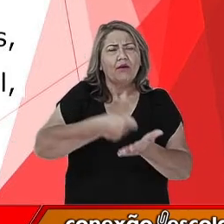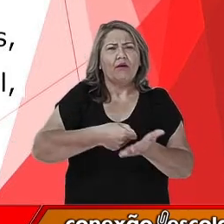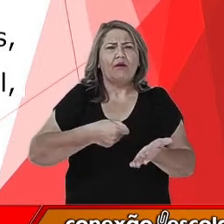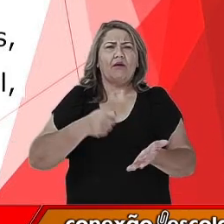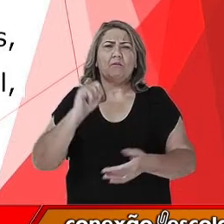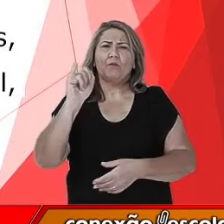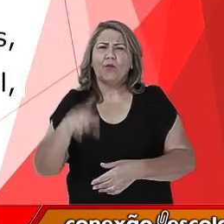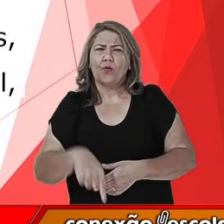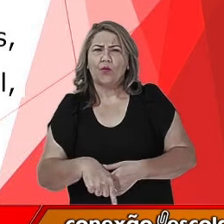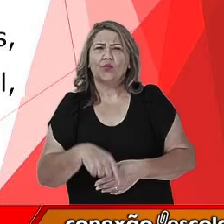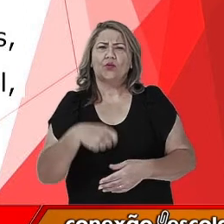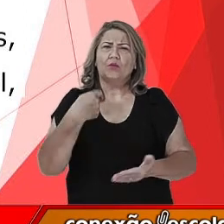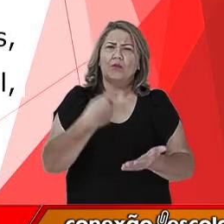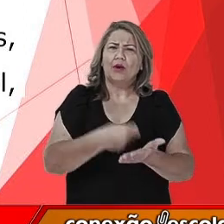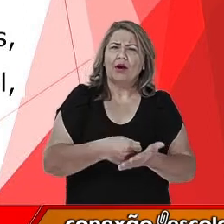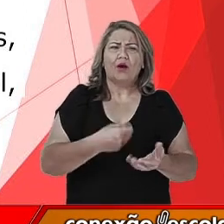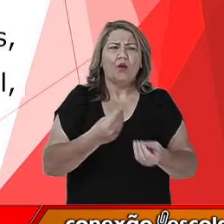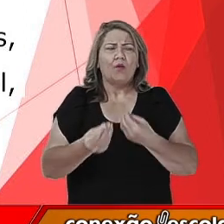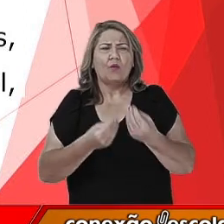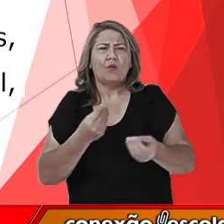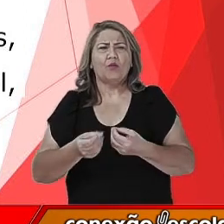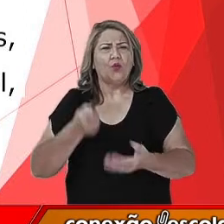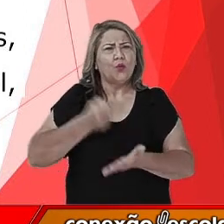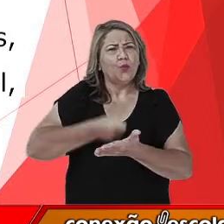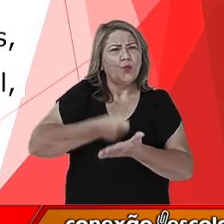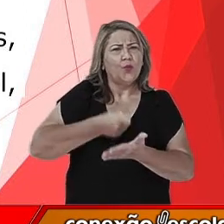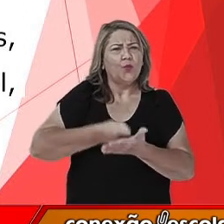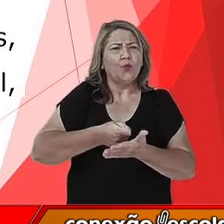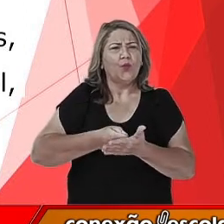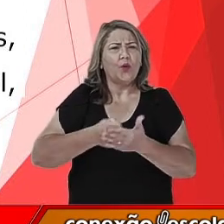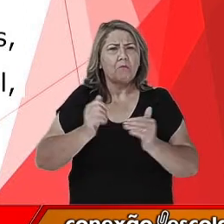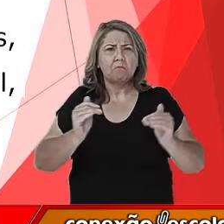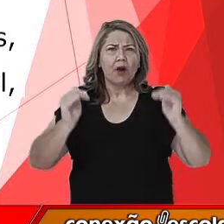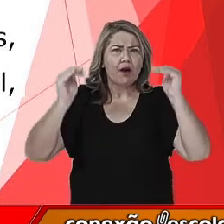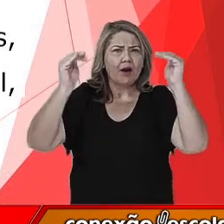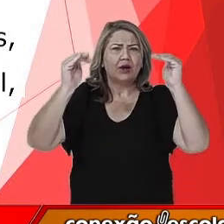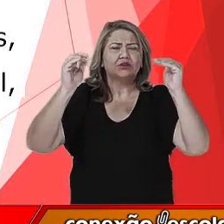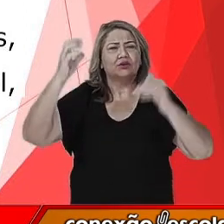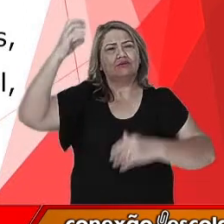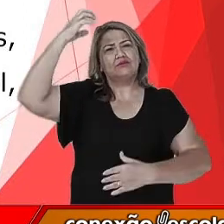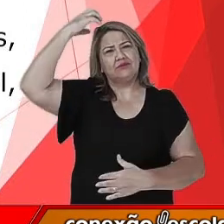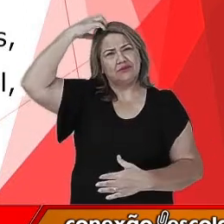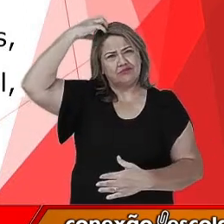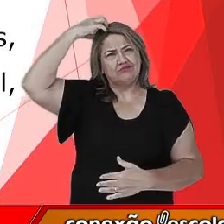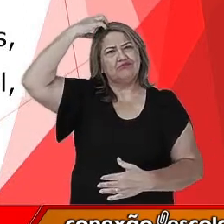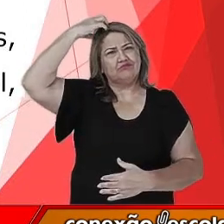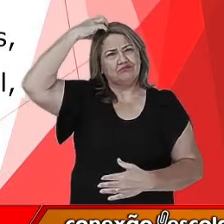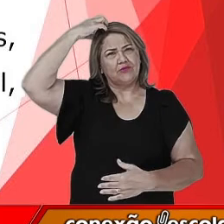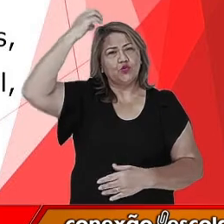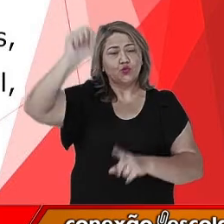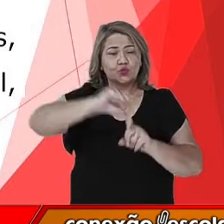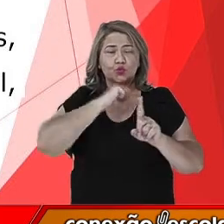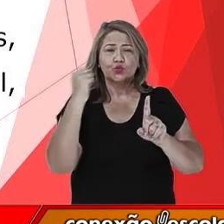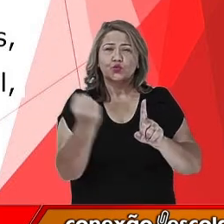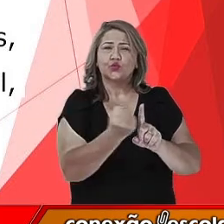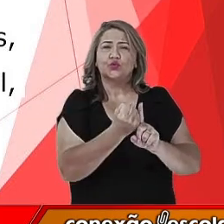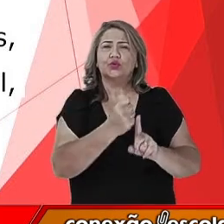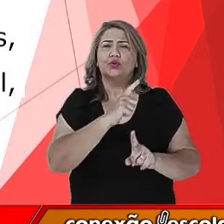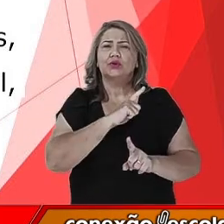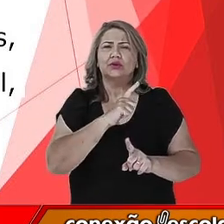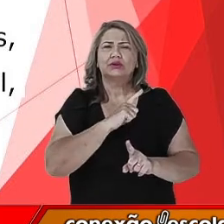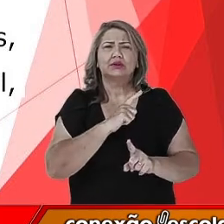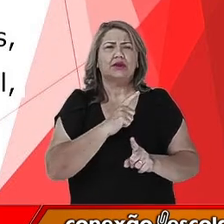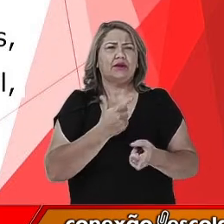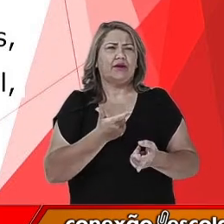pagamento era obrigatório e a autoridade máxima pertencia ao imperador. A sociedade era composta de nobres,